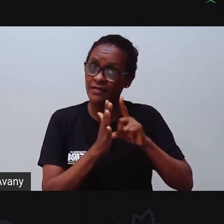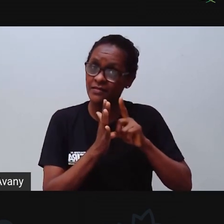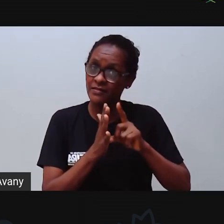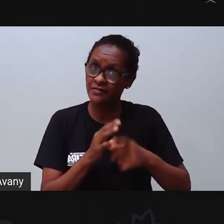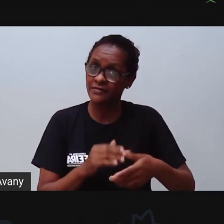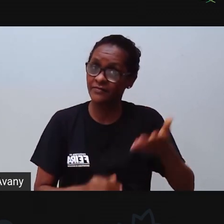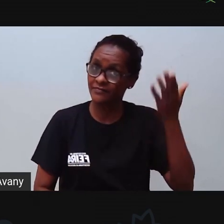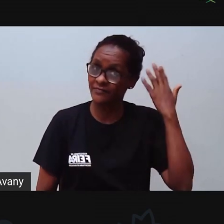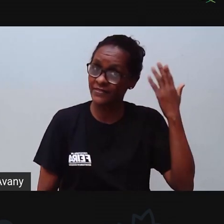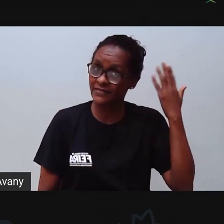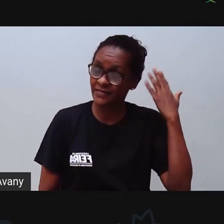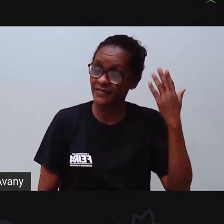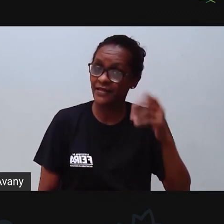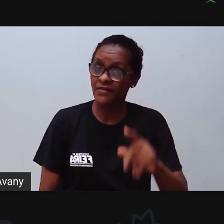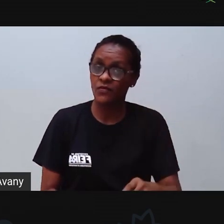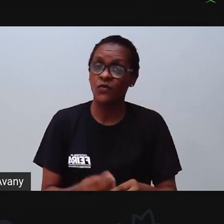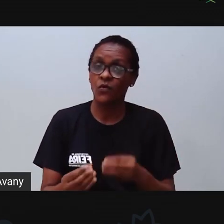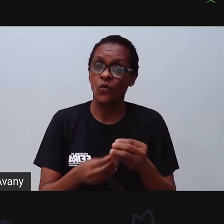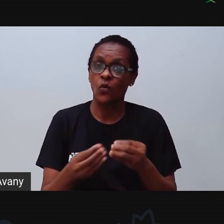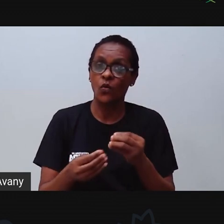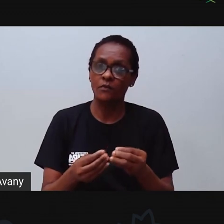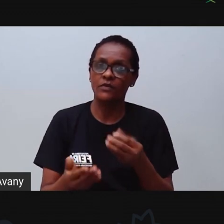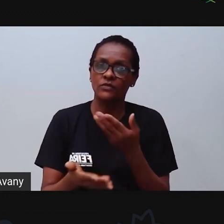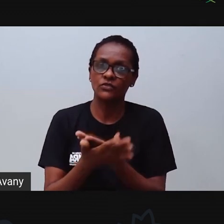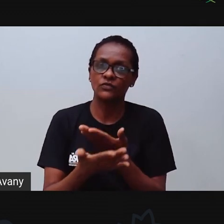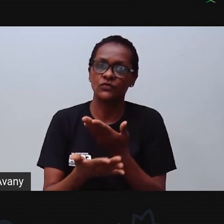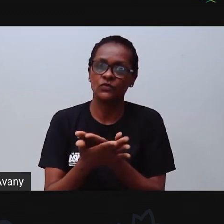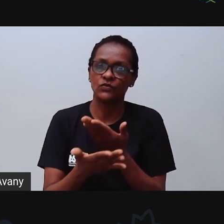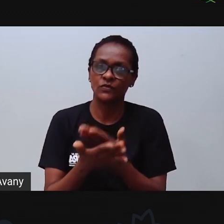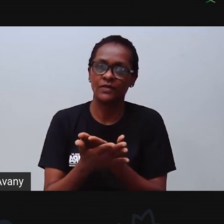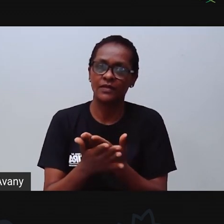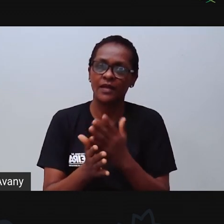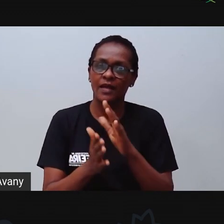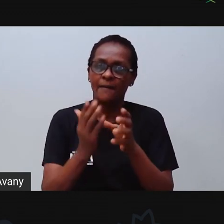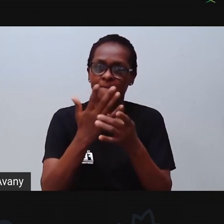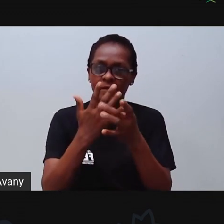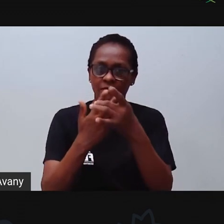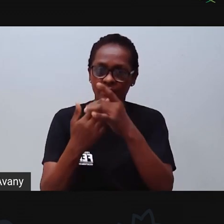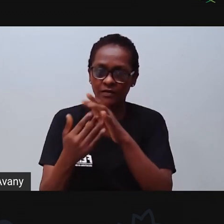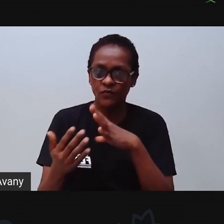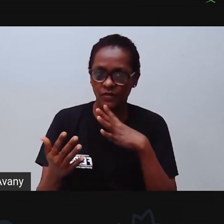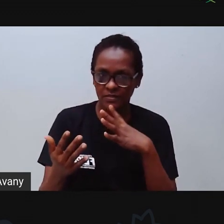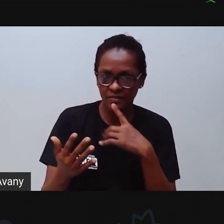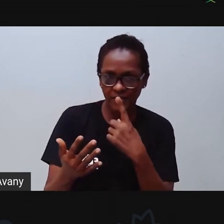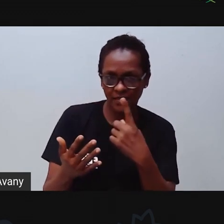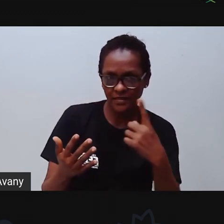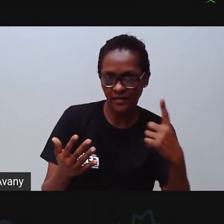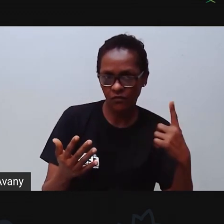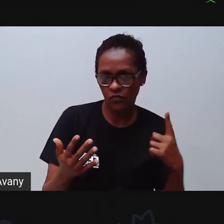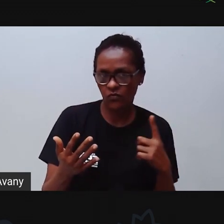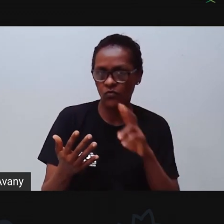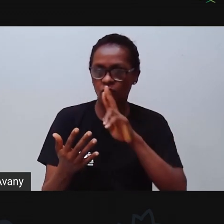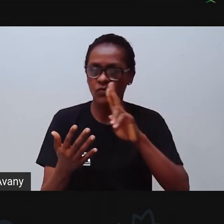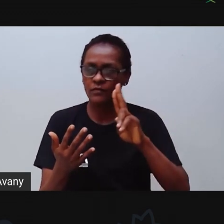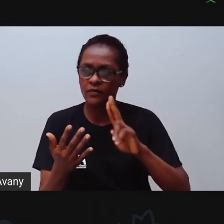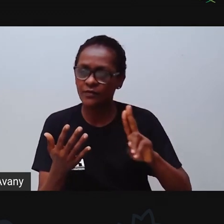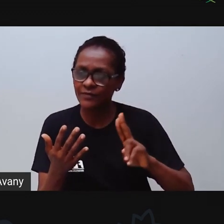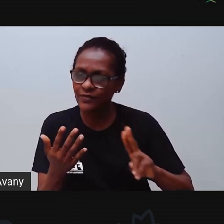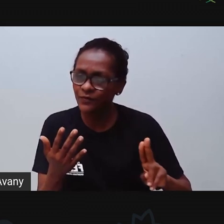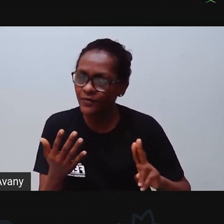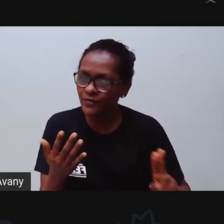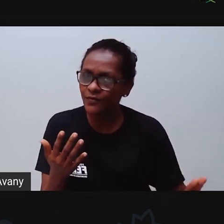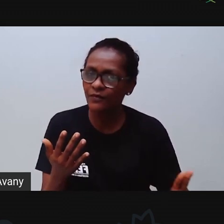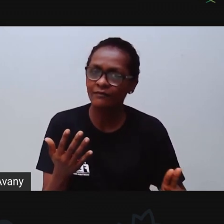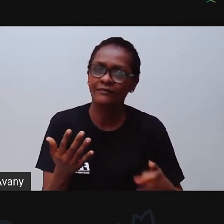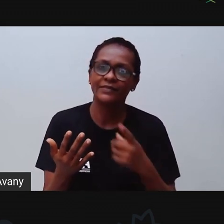sobre as mãos, né? Nós vimos, conhecemos cada um dos dedinhos de nossas mãos, né? Nós aprendemos o nome de